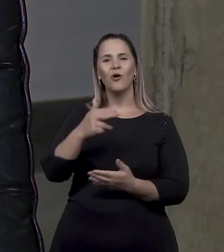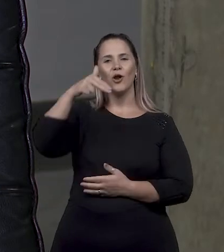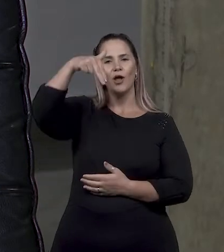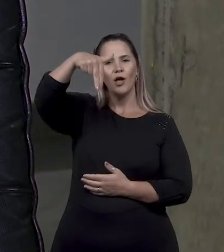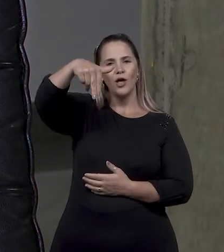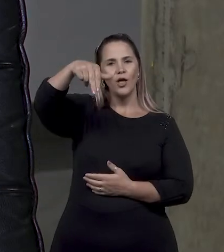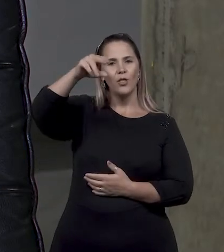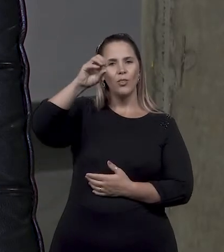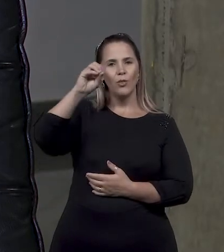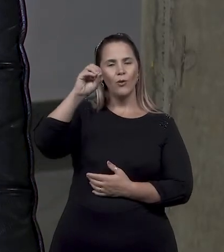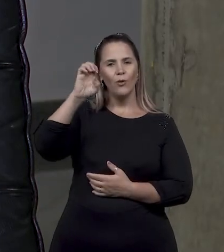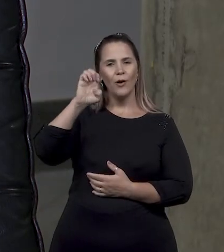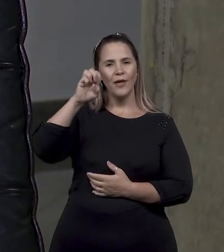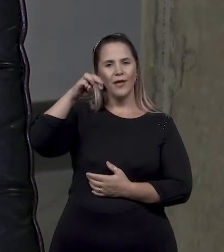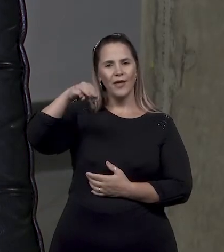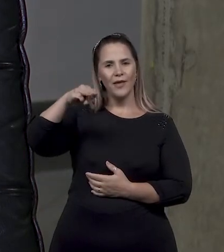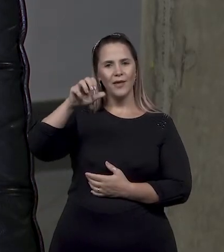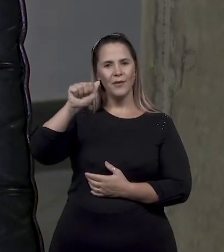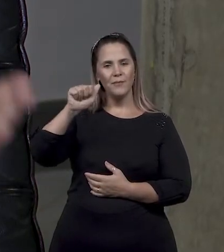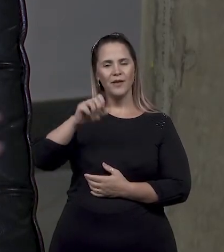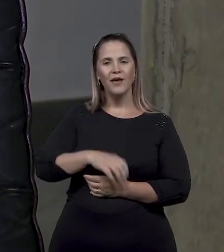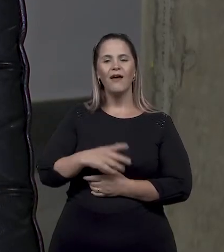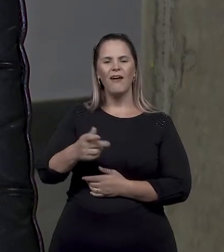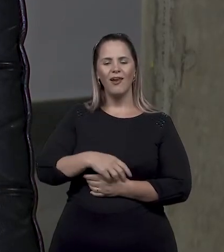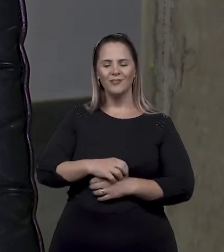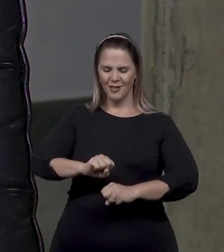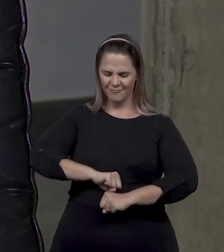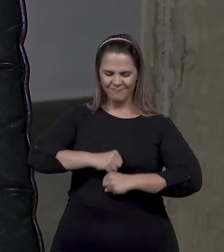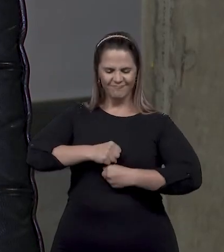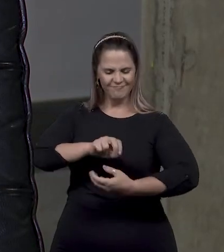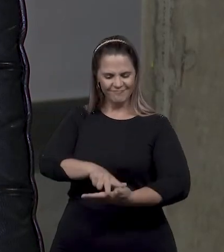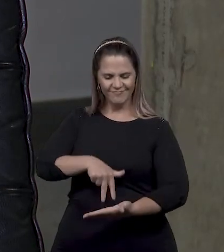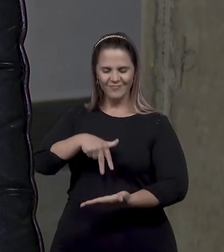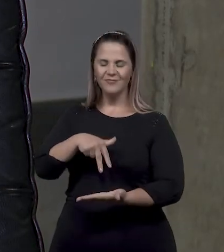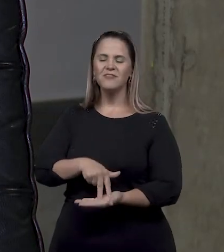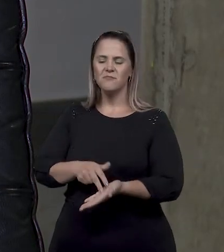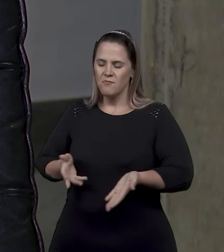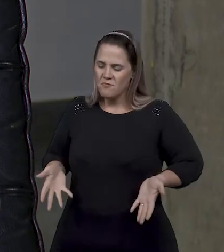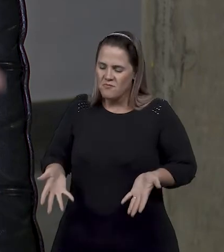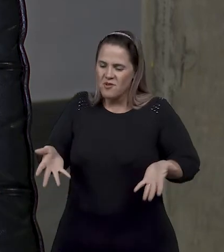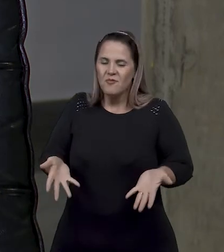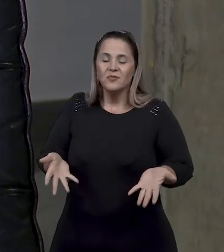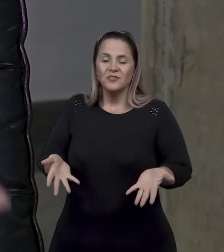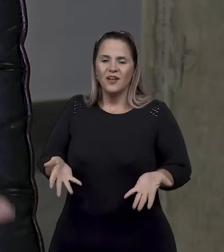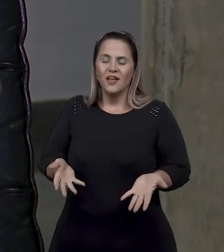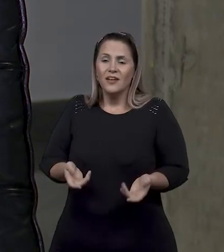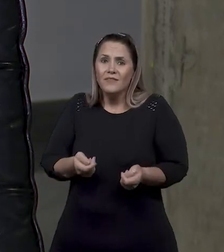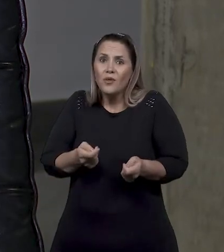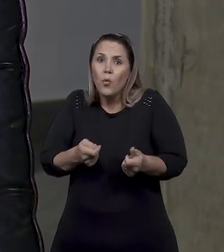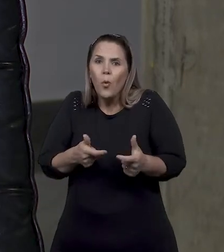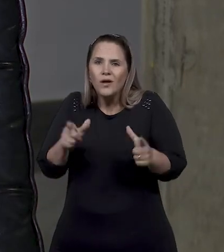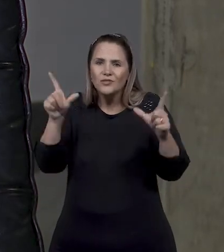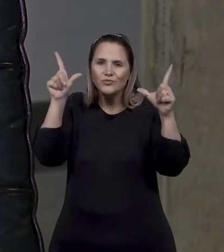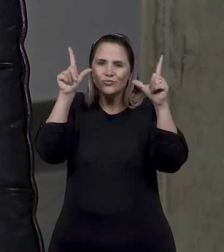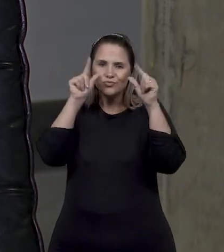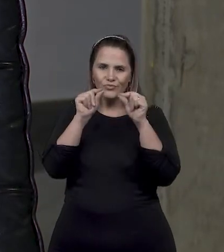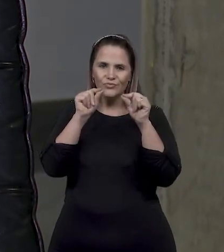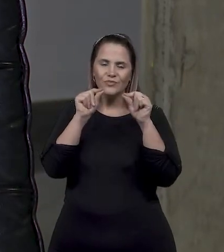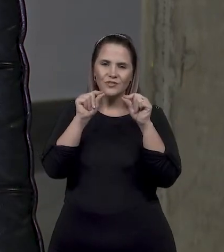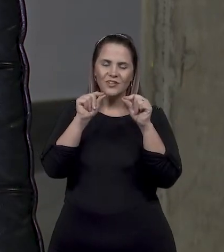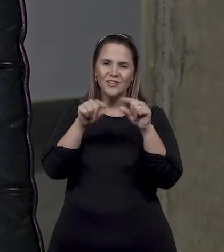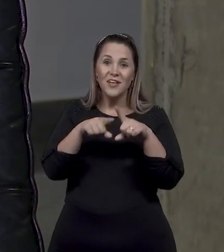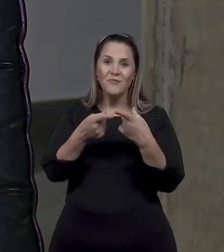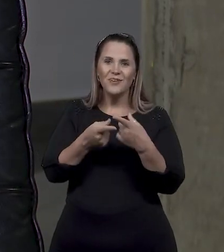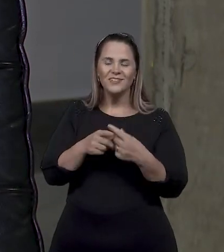receber qualquer pessoa que esteja perdendo a visão e ela tem o poder de levantar